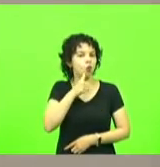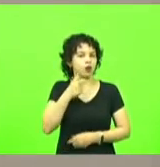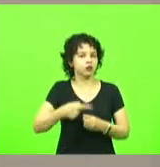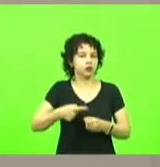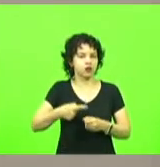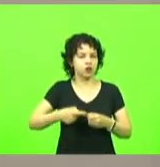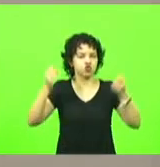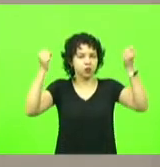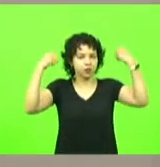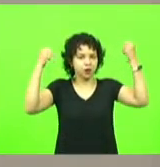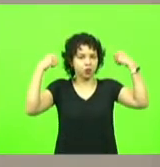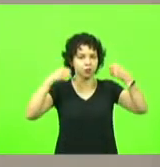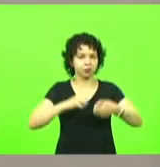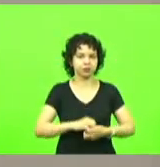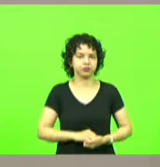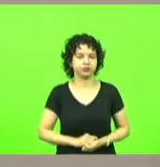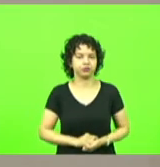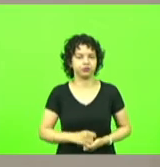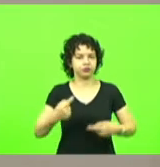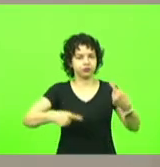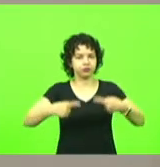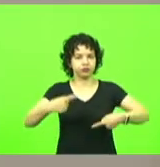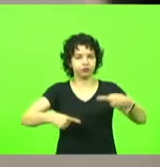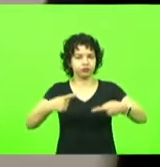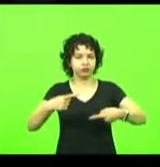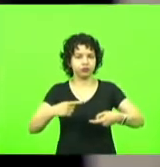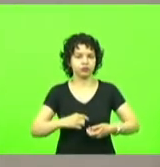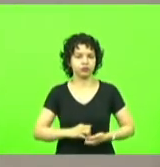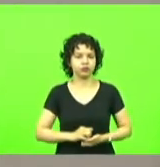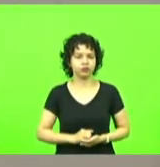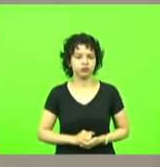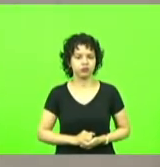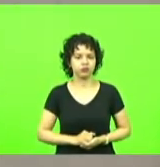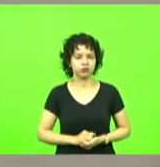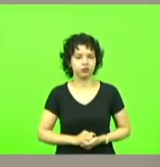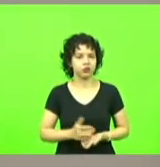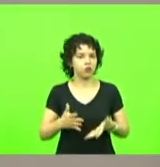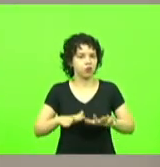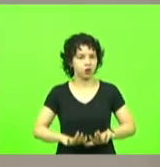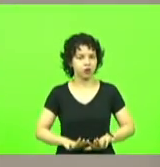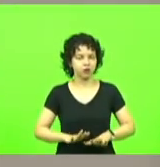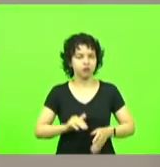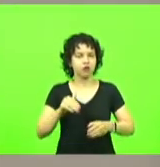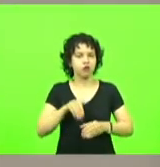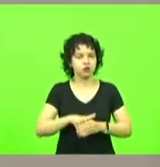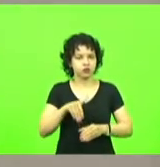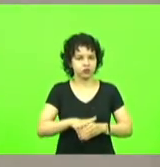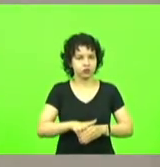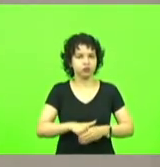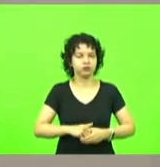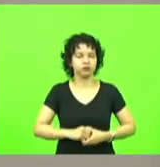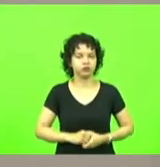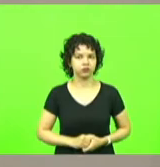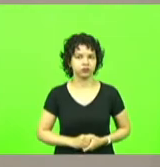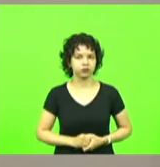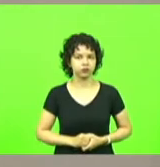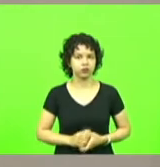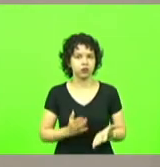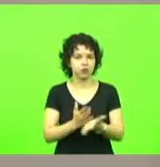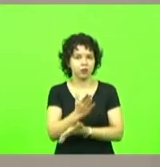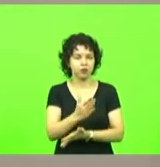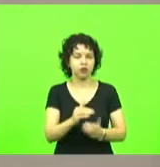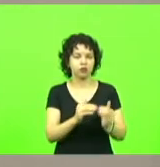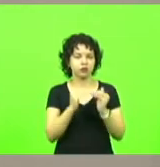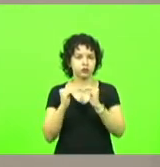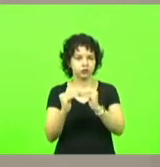também em votação em discussão não havendo quem queira discutir em votação aprovado por